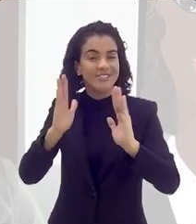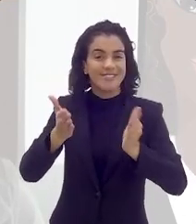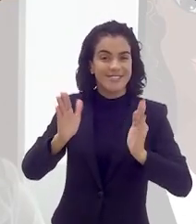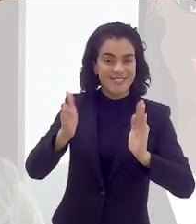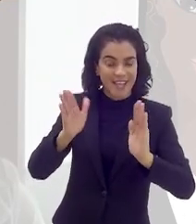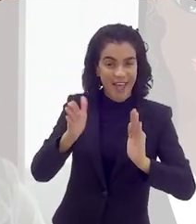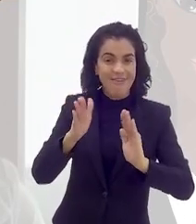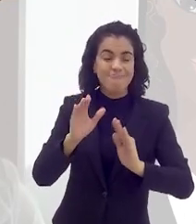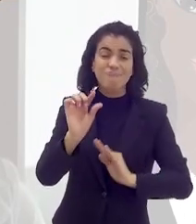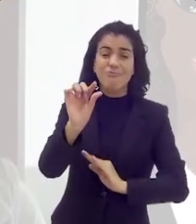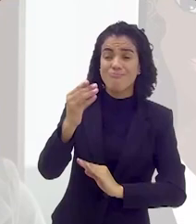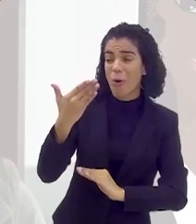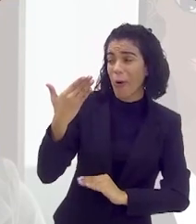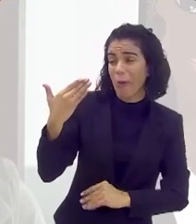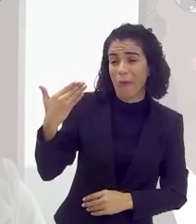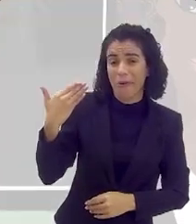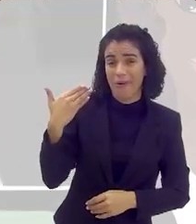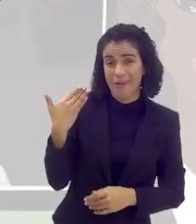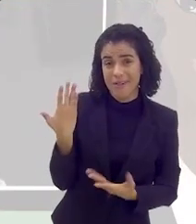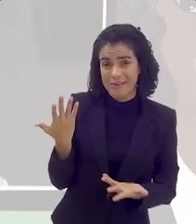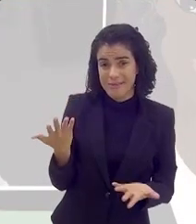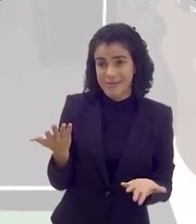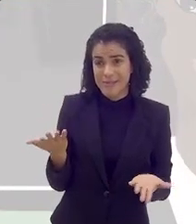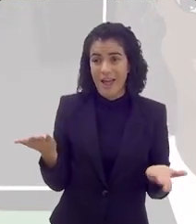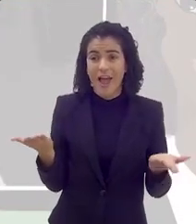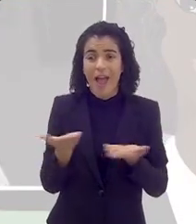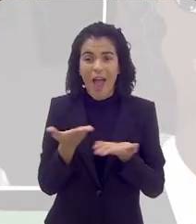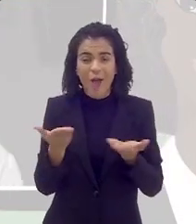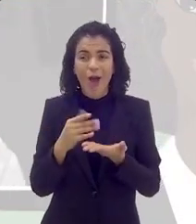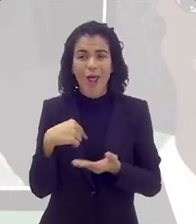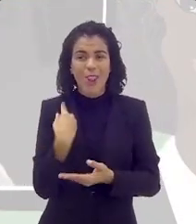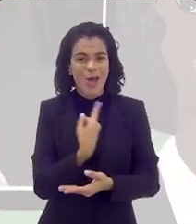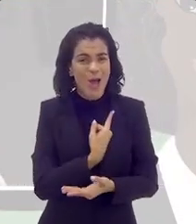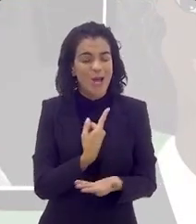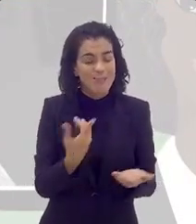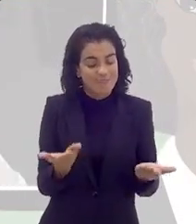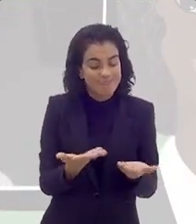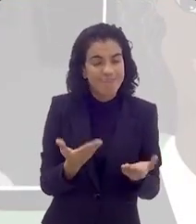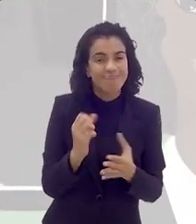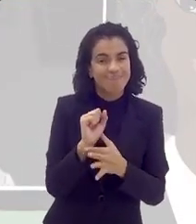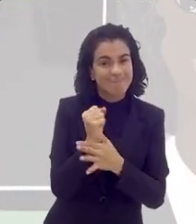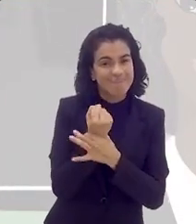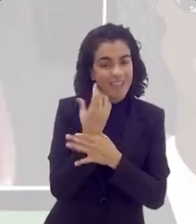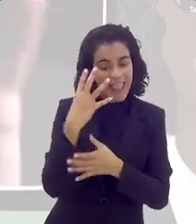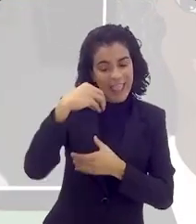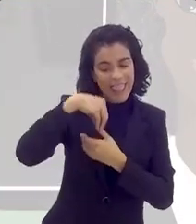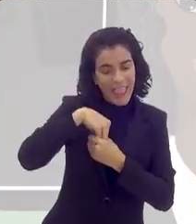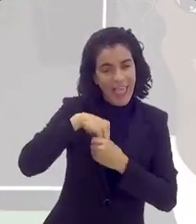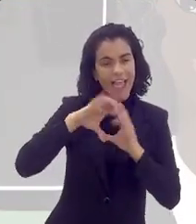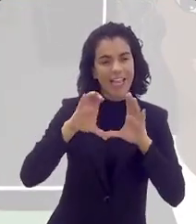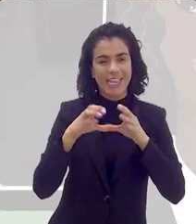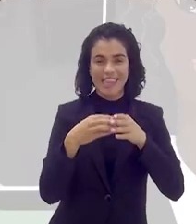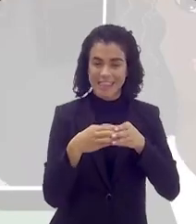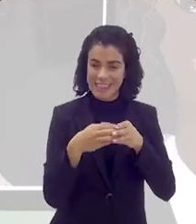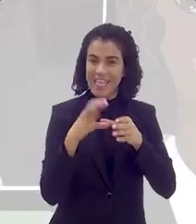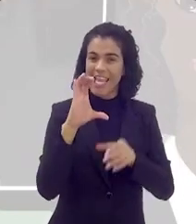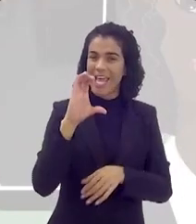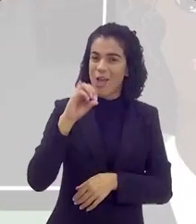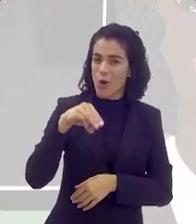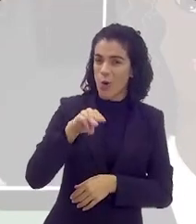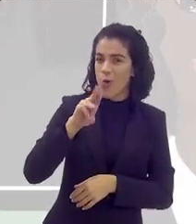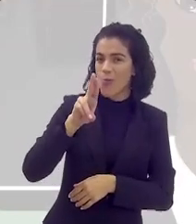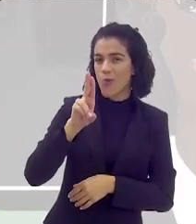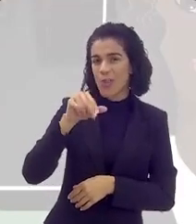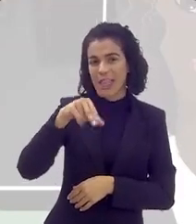acho que isso é muito recente, porque esse ambiente que a gente está se assegurando, pelo menos dentro da comunidade, é